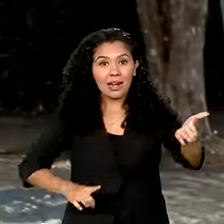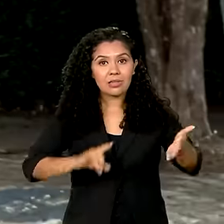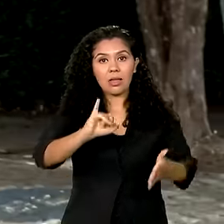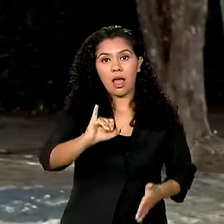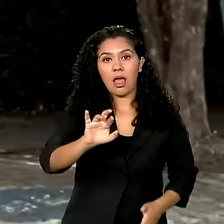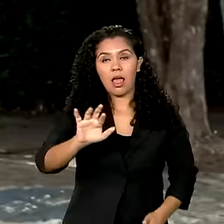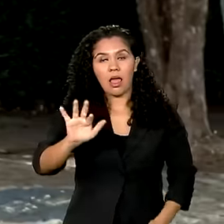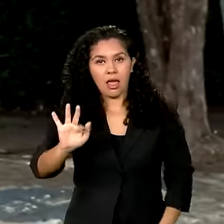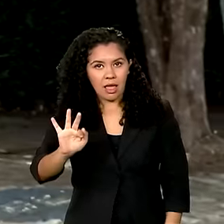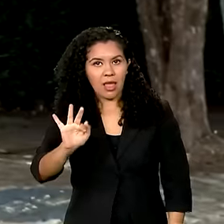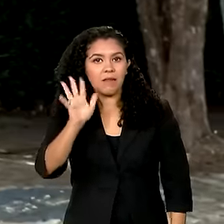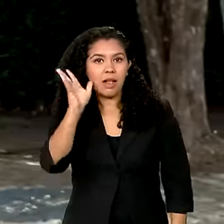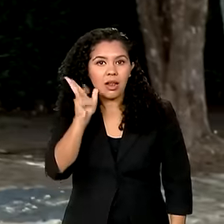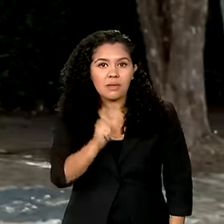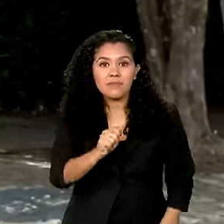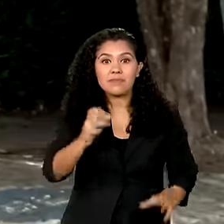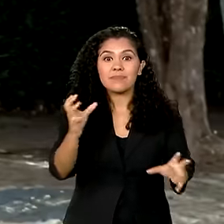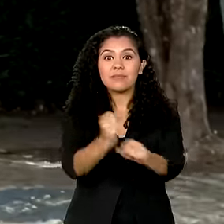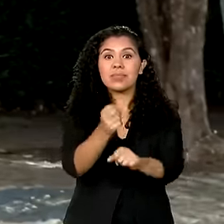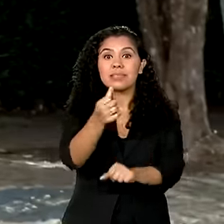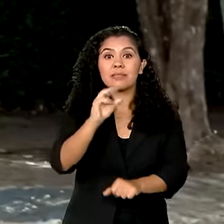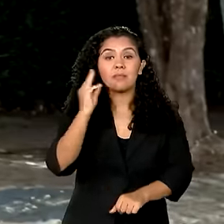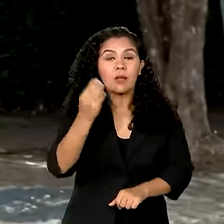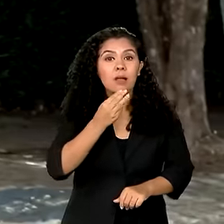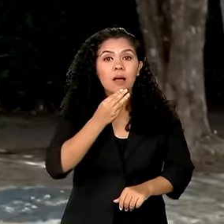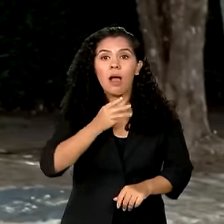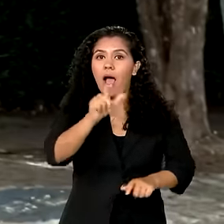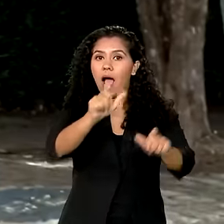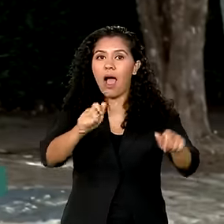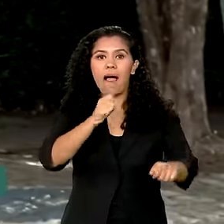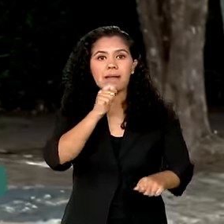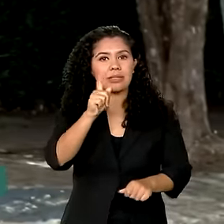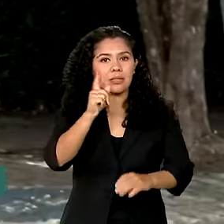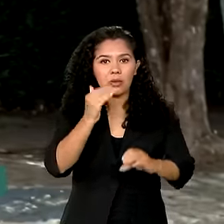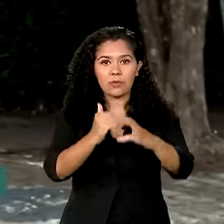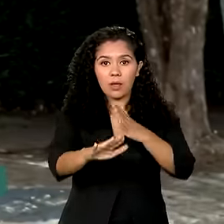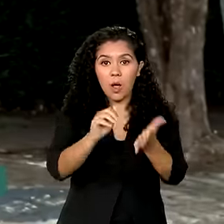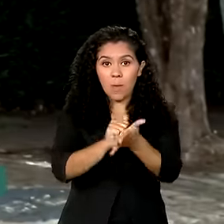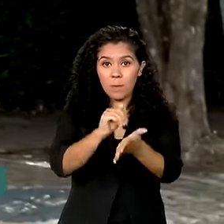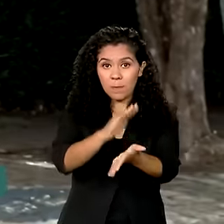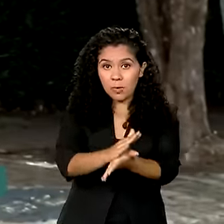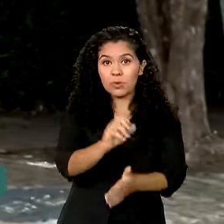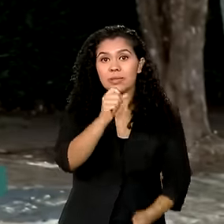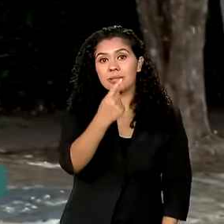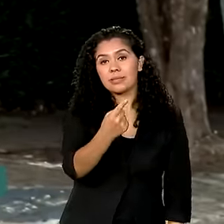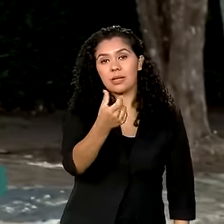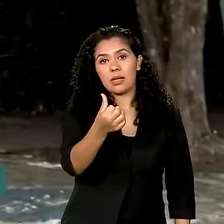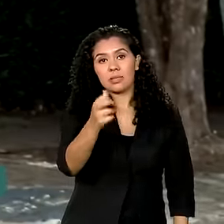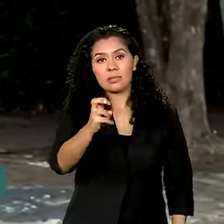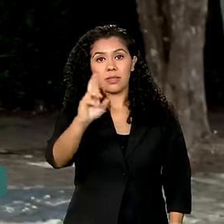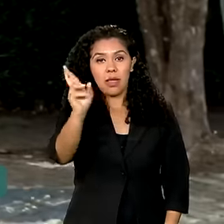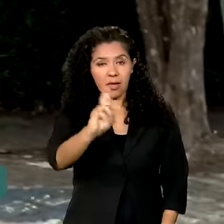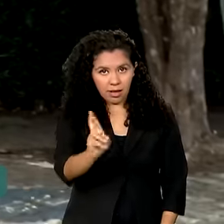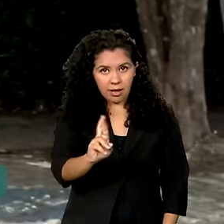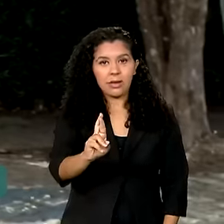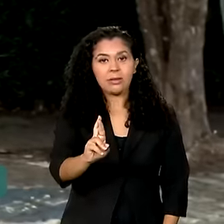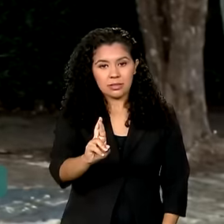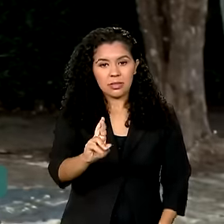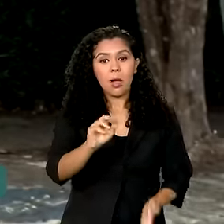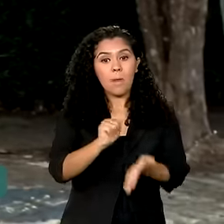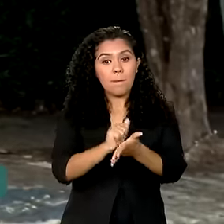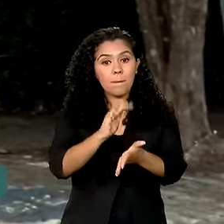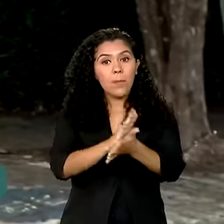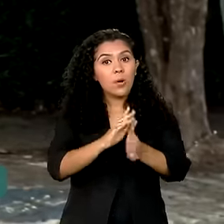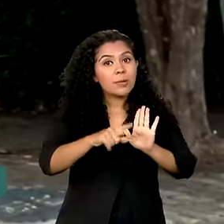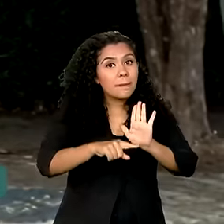brasileiros ainda não declararam. Para quem não declarar, a multa é de R$ 165,74. É a multa